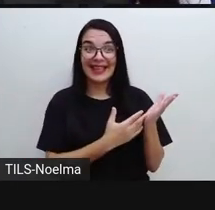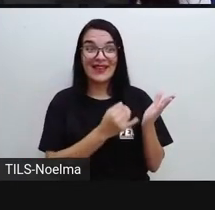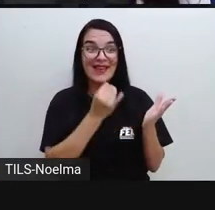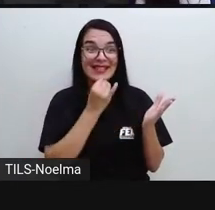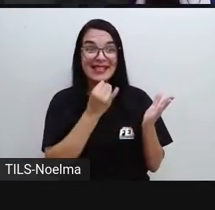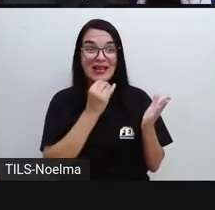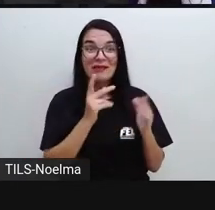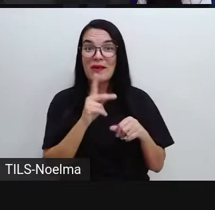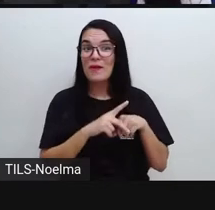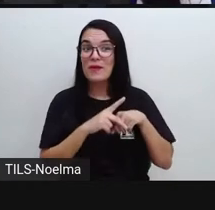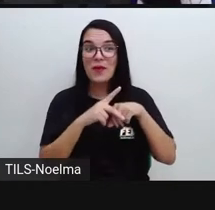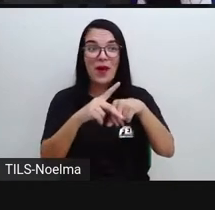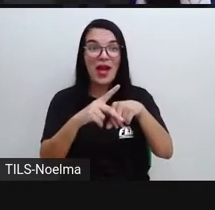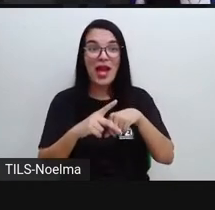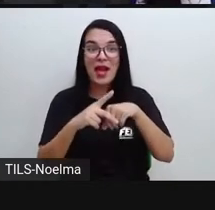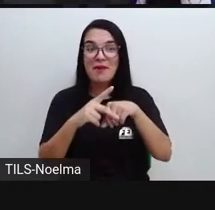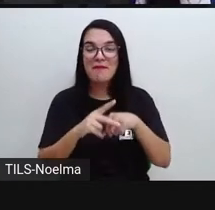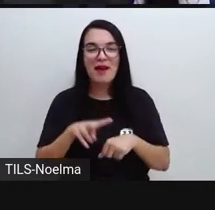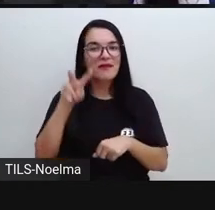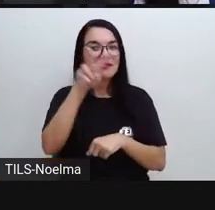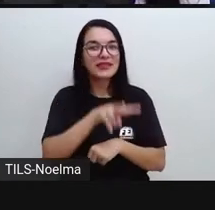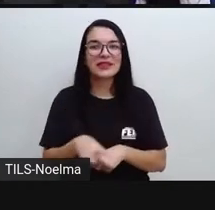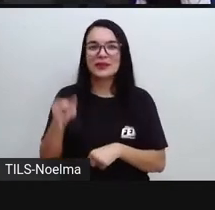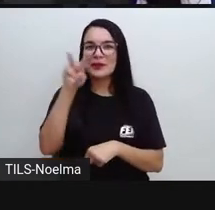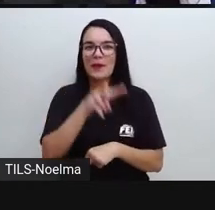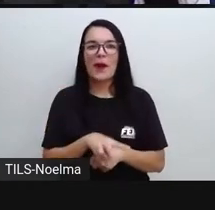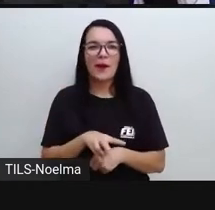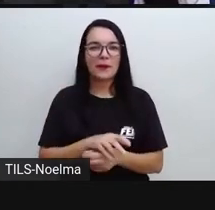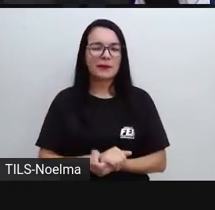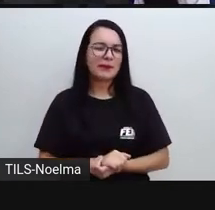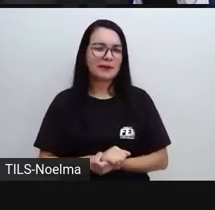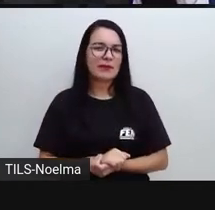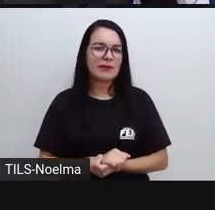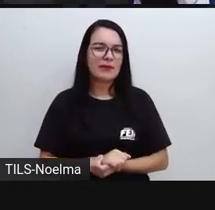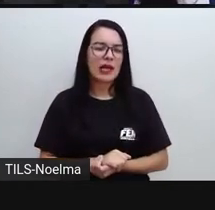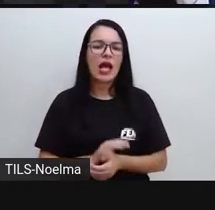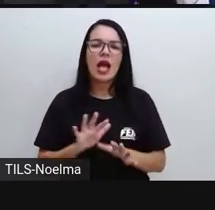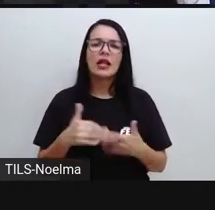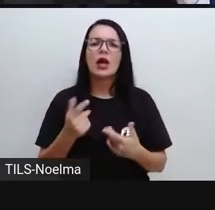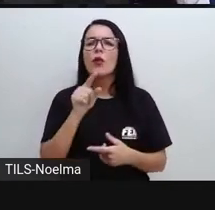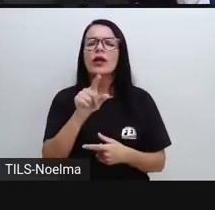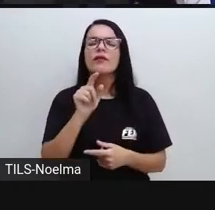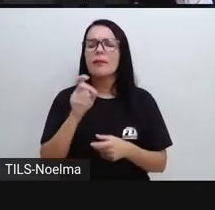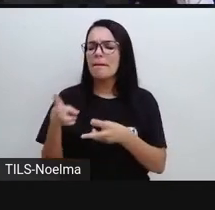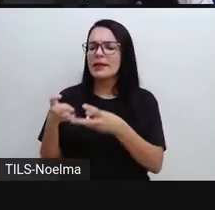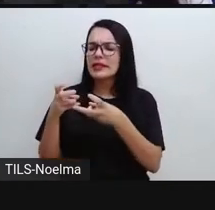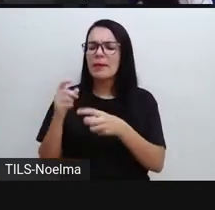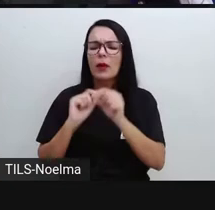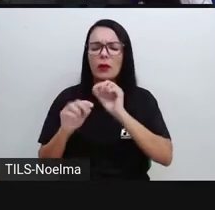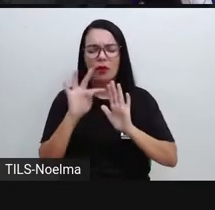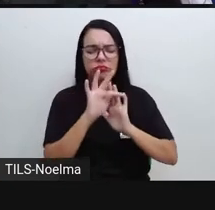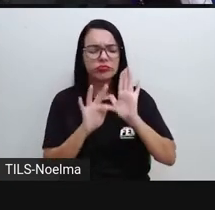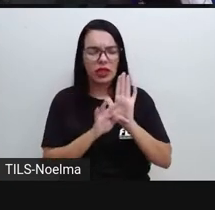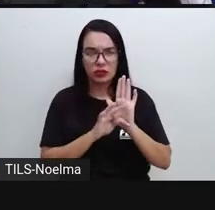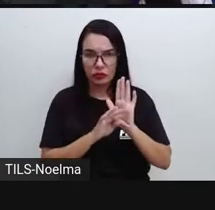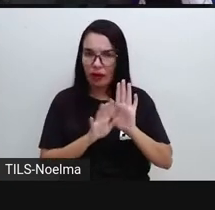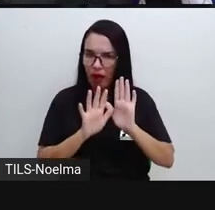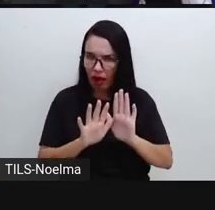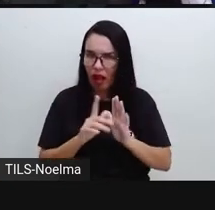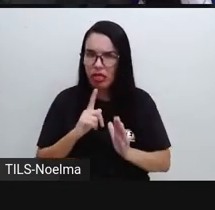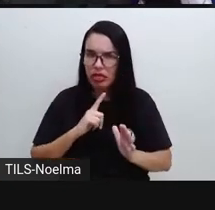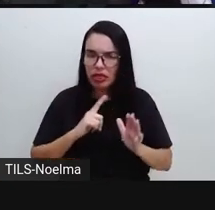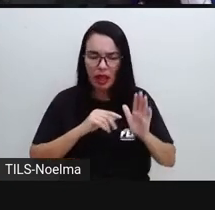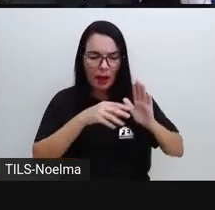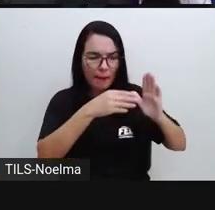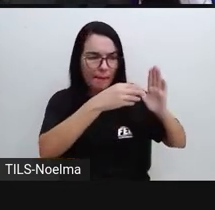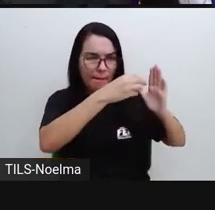visual. E aí a gente problematiza. O que vocês puderam perceber nesse texto? Além dele trazer uma mensagem na